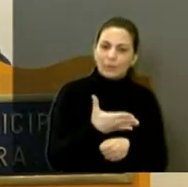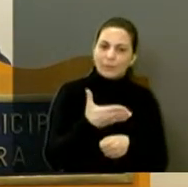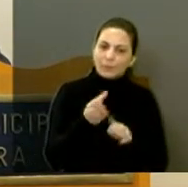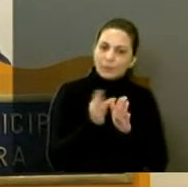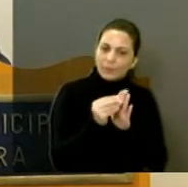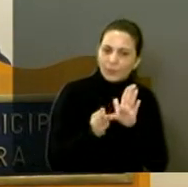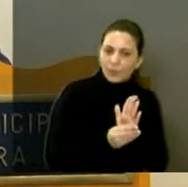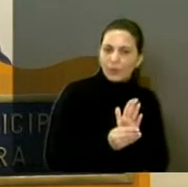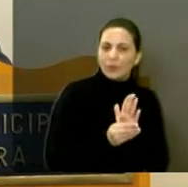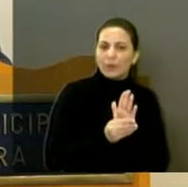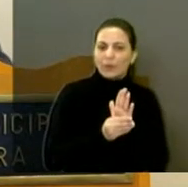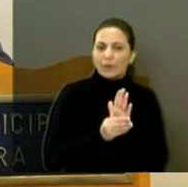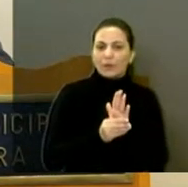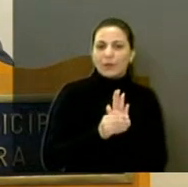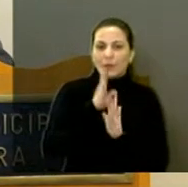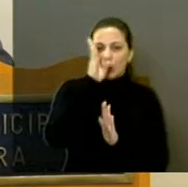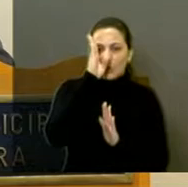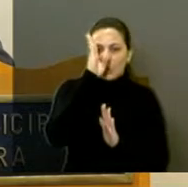Banco do Brasil.